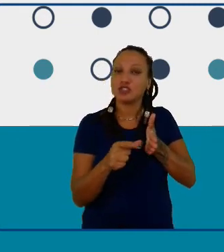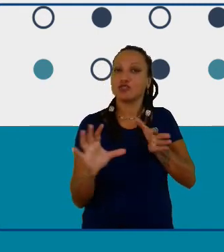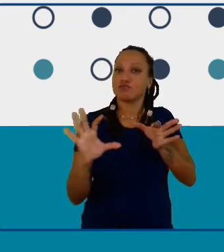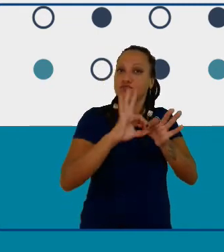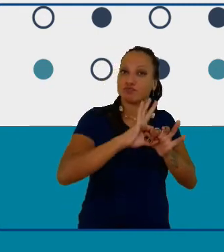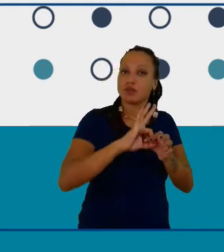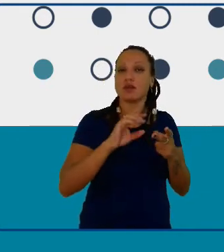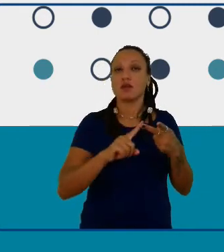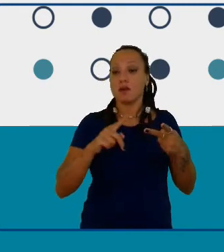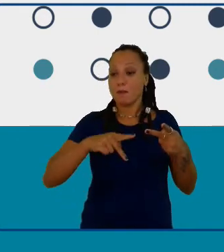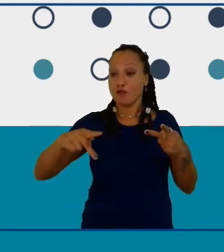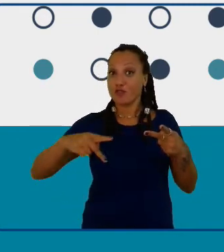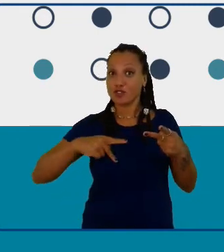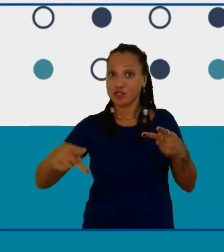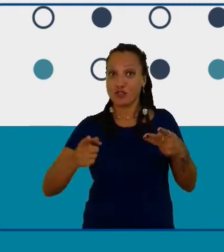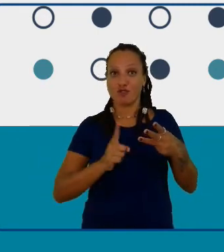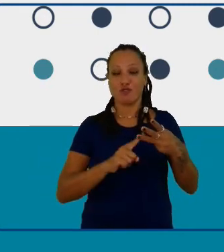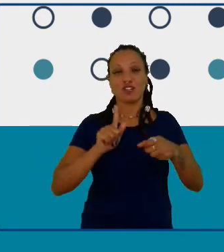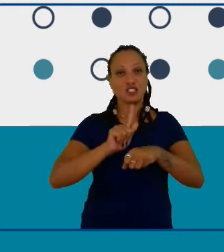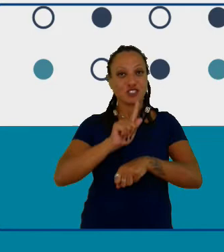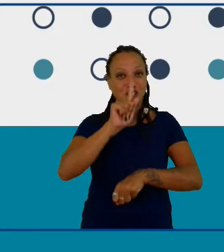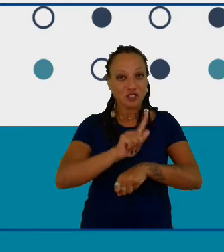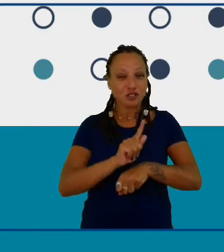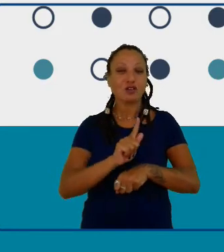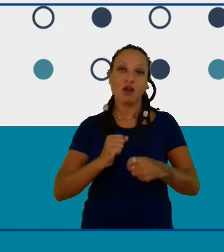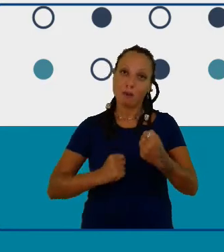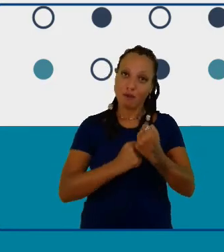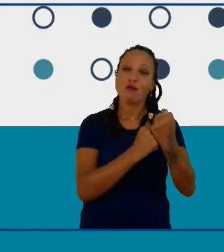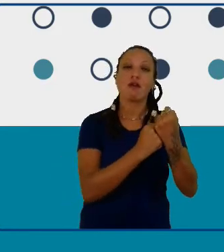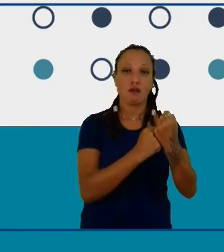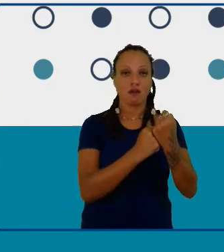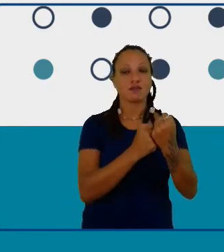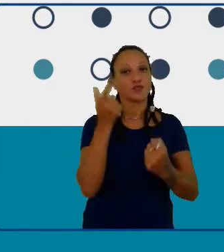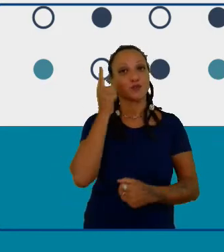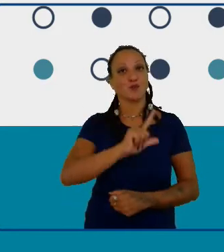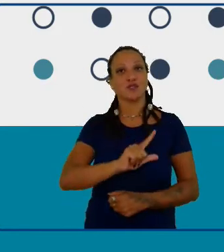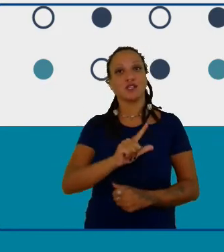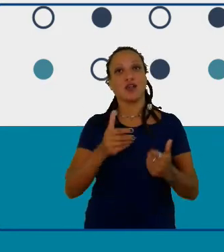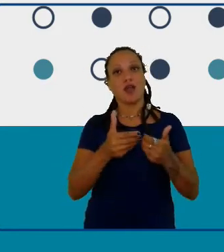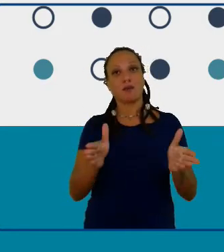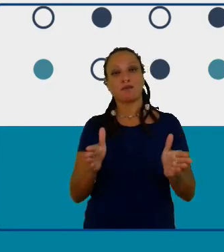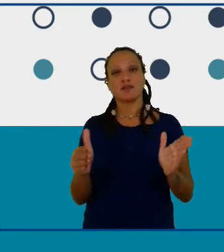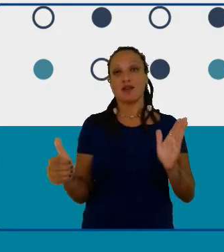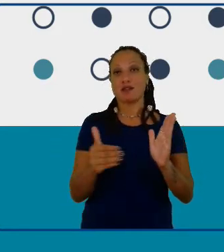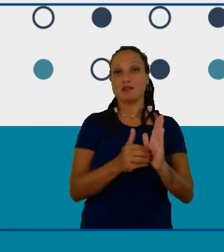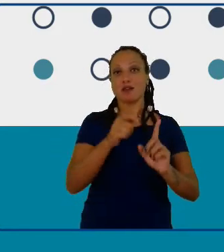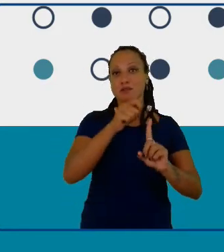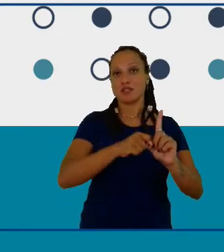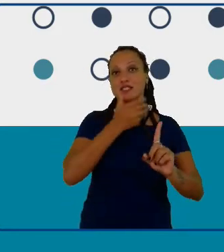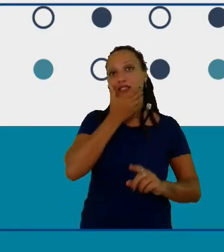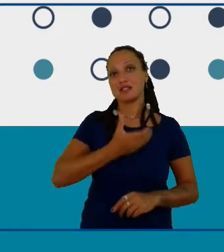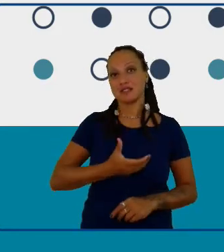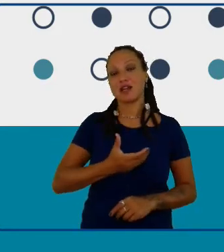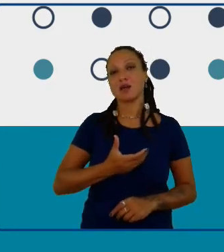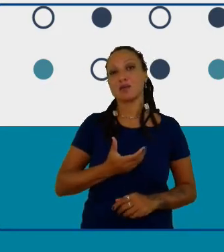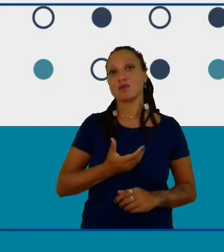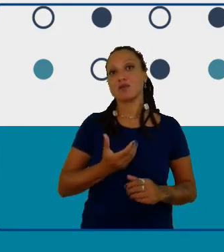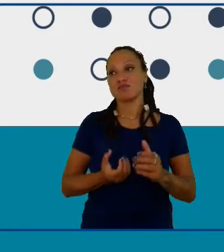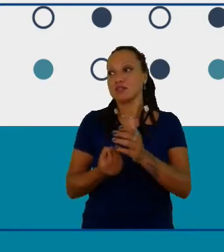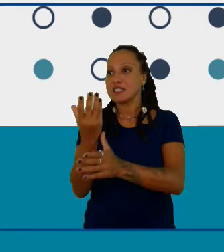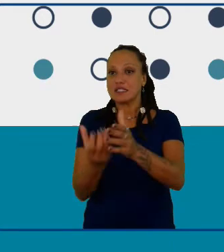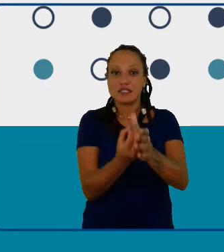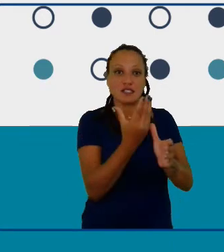nossa rede e dos gestores também da nossa rede a gente espera até o final do ano ter mais 10 clubes de ciências por aí